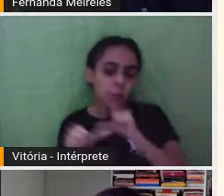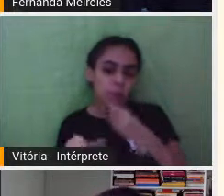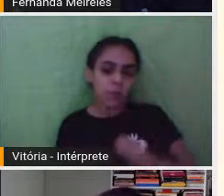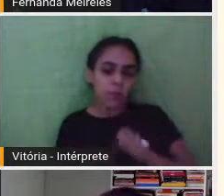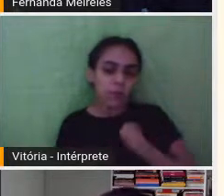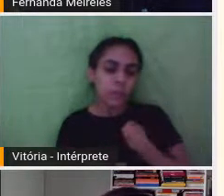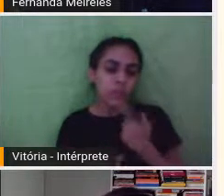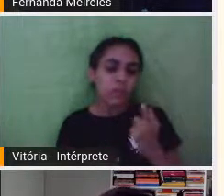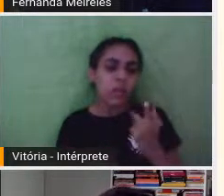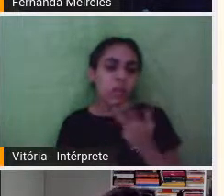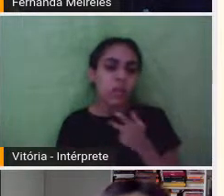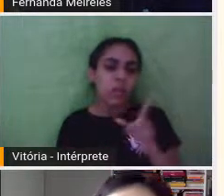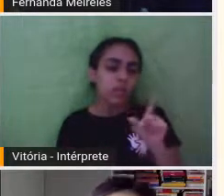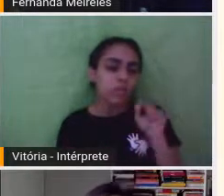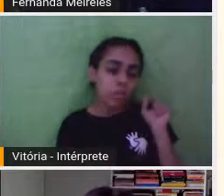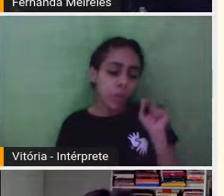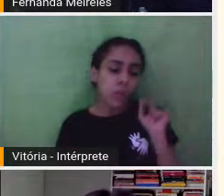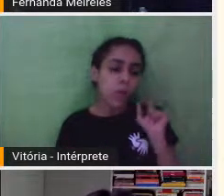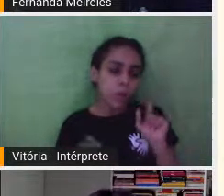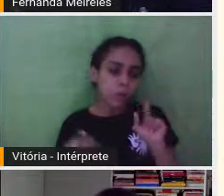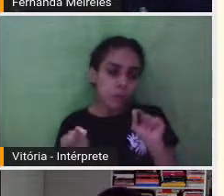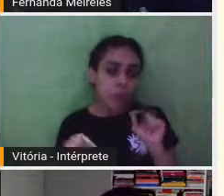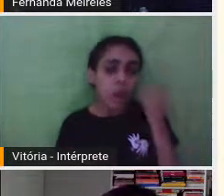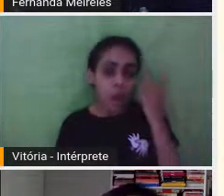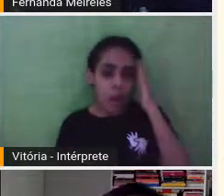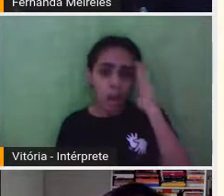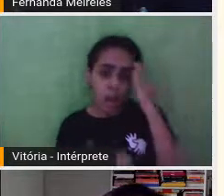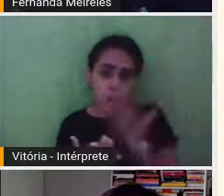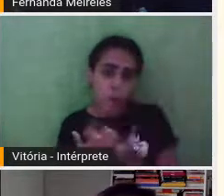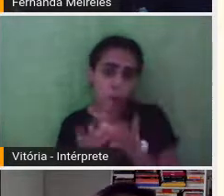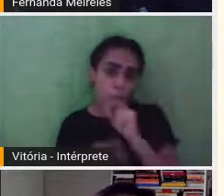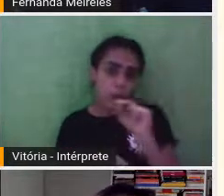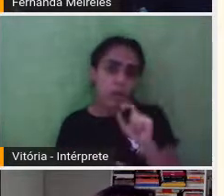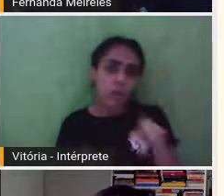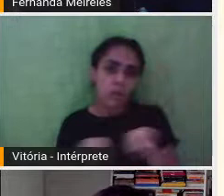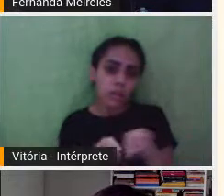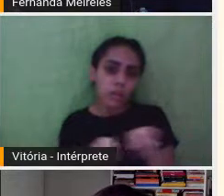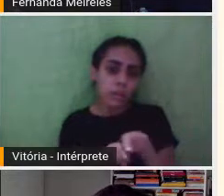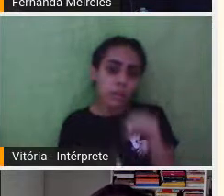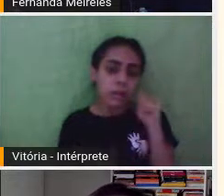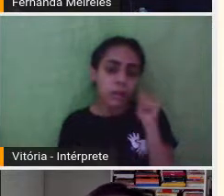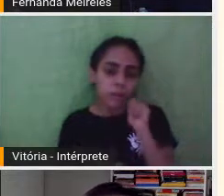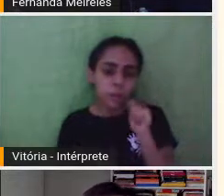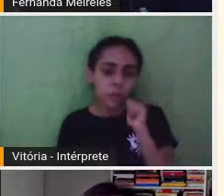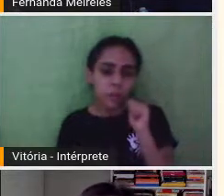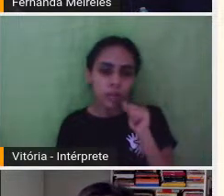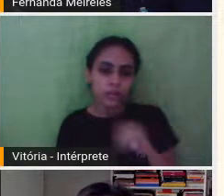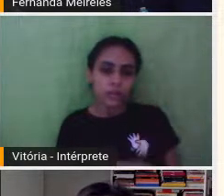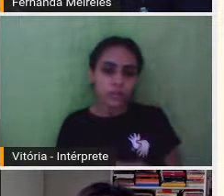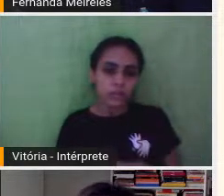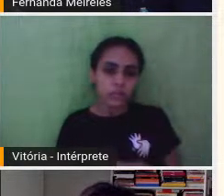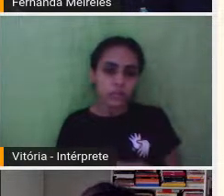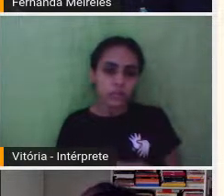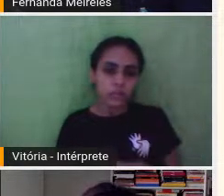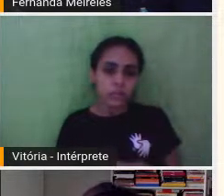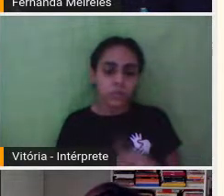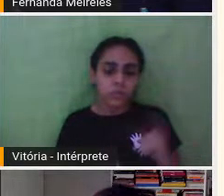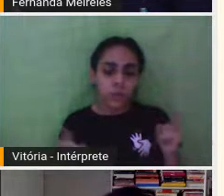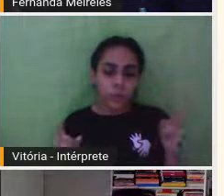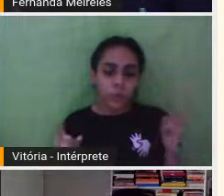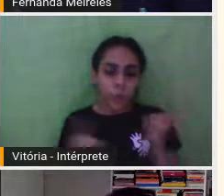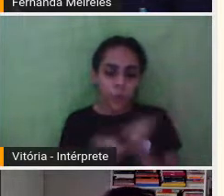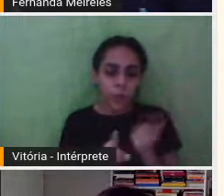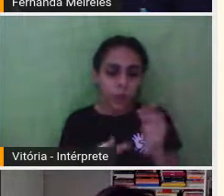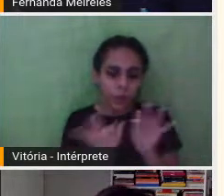também, eu acredito, que também acontece quando ela tem esse reencontro na maturidade com essa família.